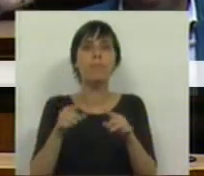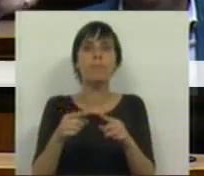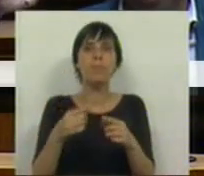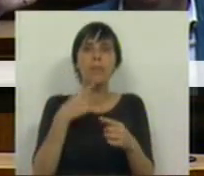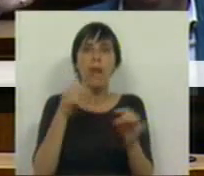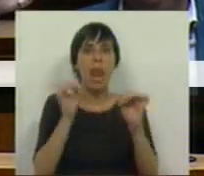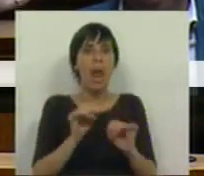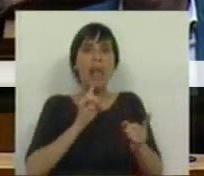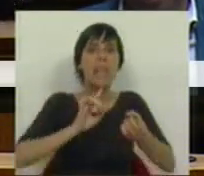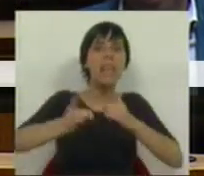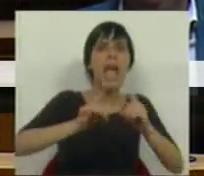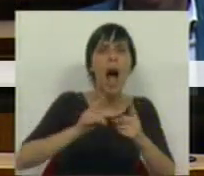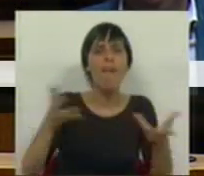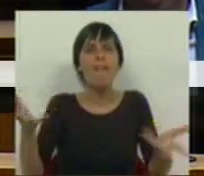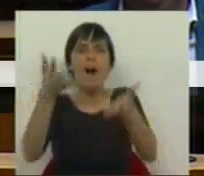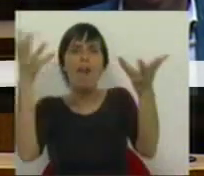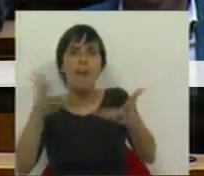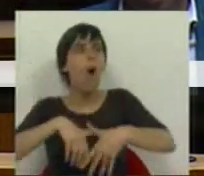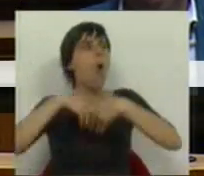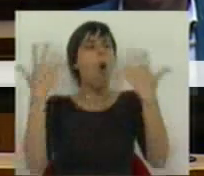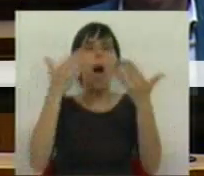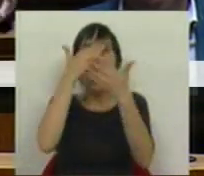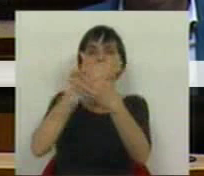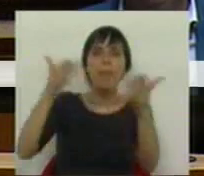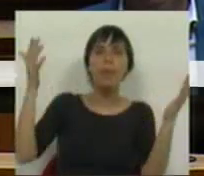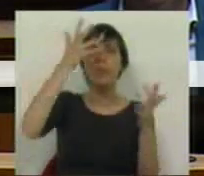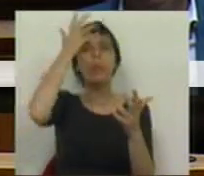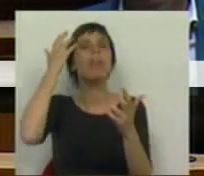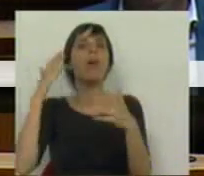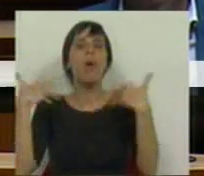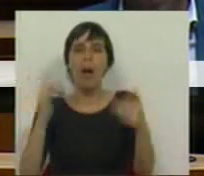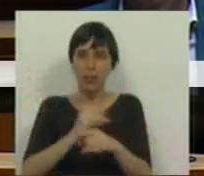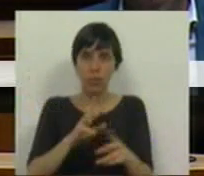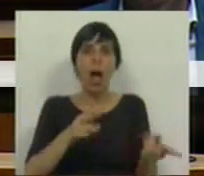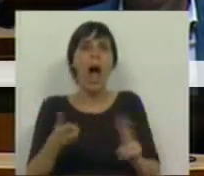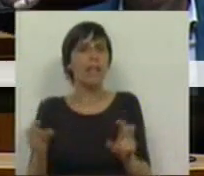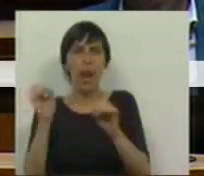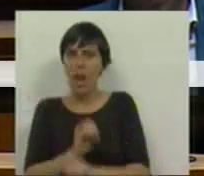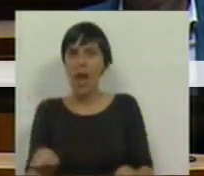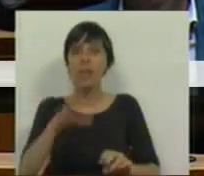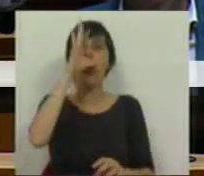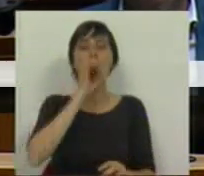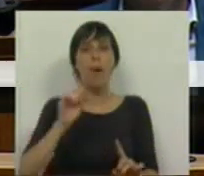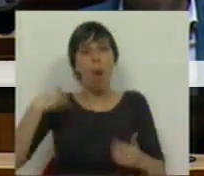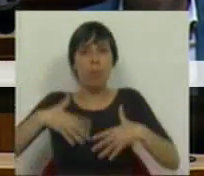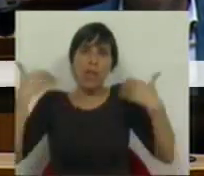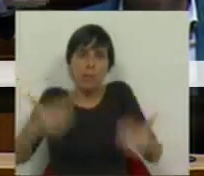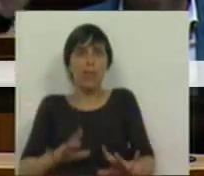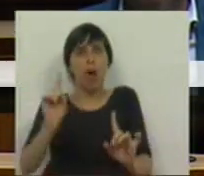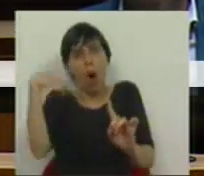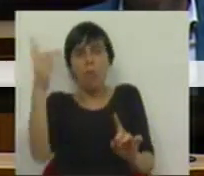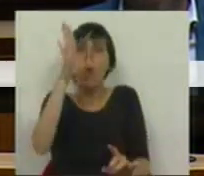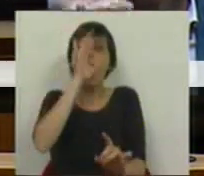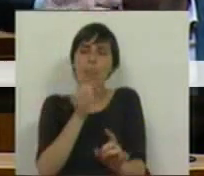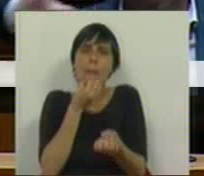estendida uma mão para o diálogo, nem sequer há aqui uma abertura a quaisquer outras alterações. O Ministro já se devia ter demitido.